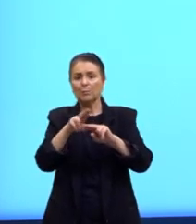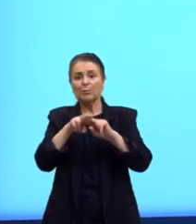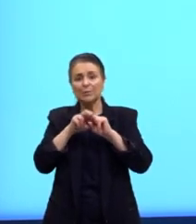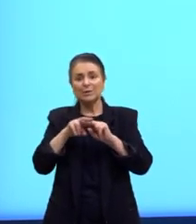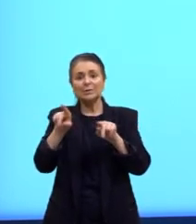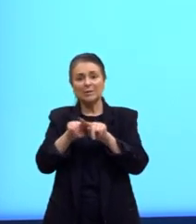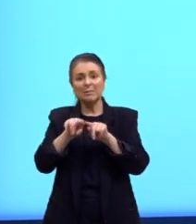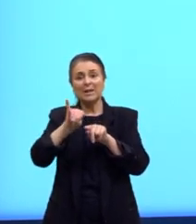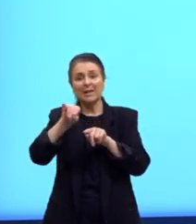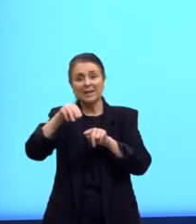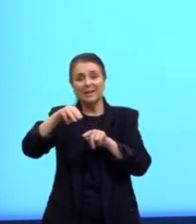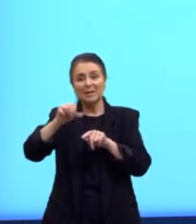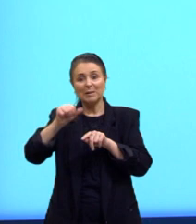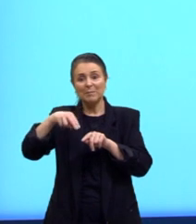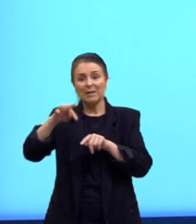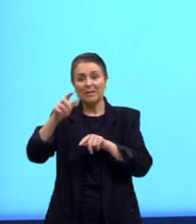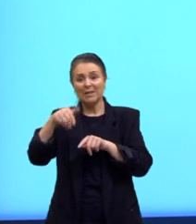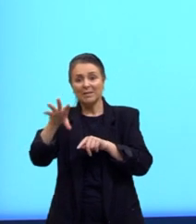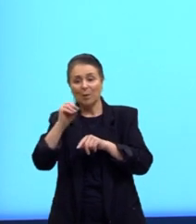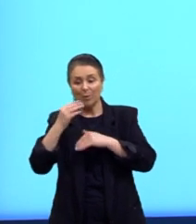imantados pelo nosso